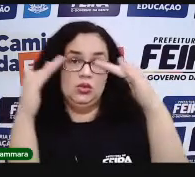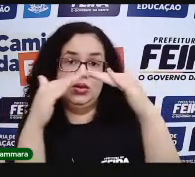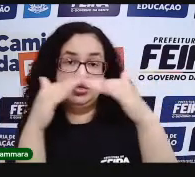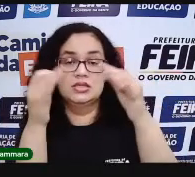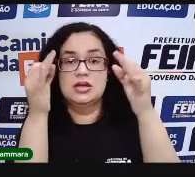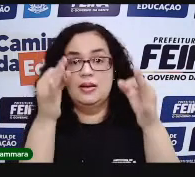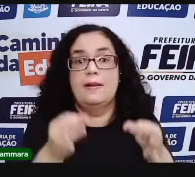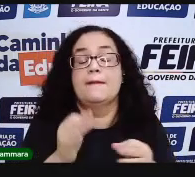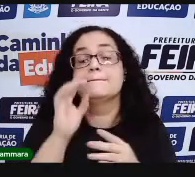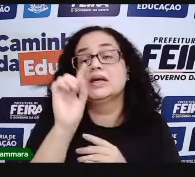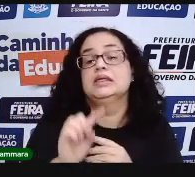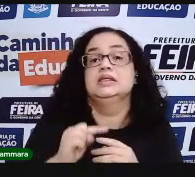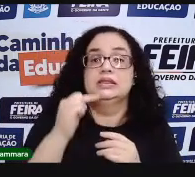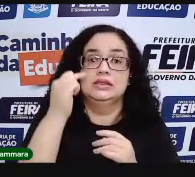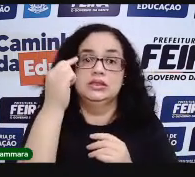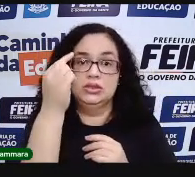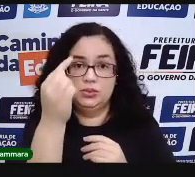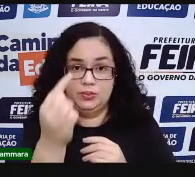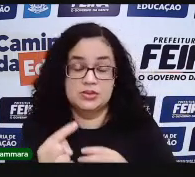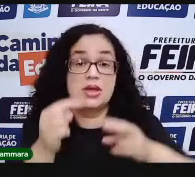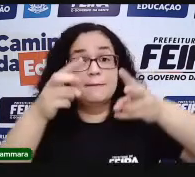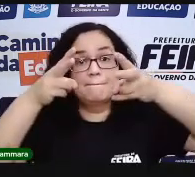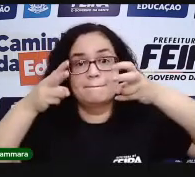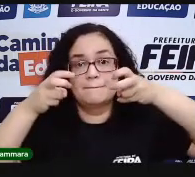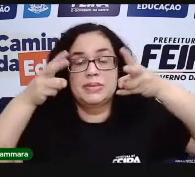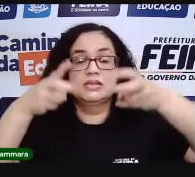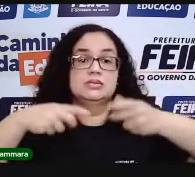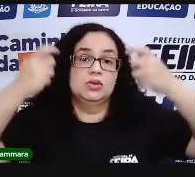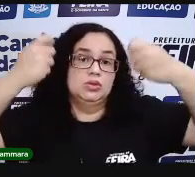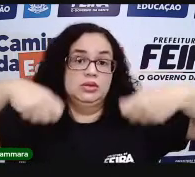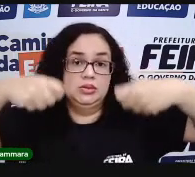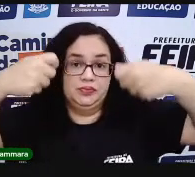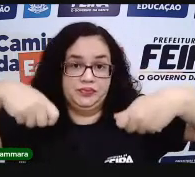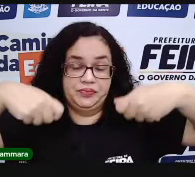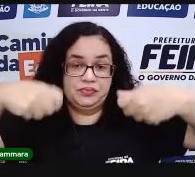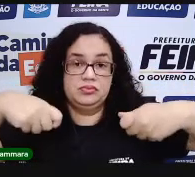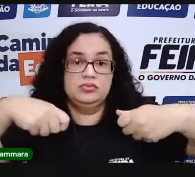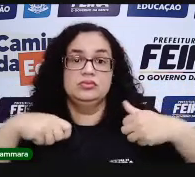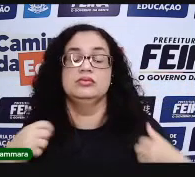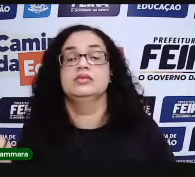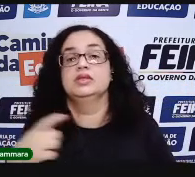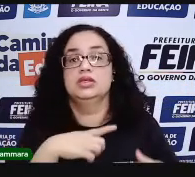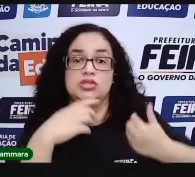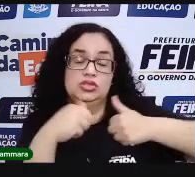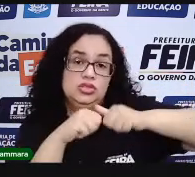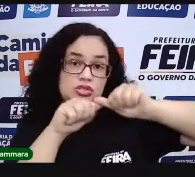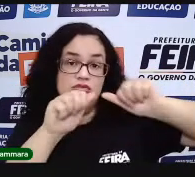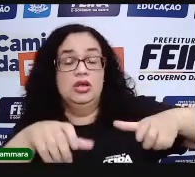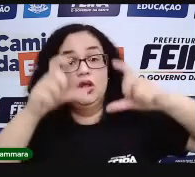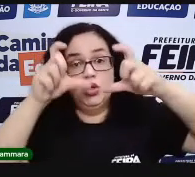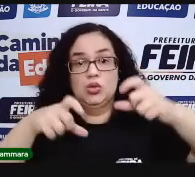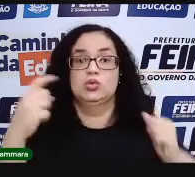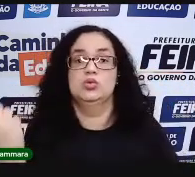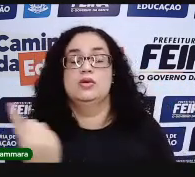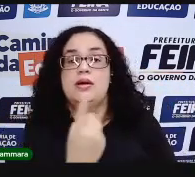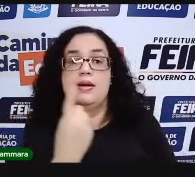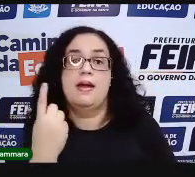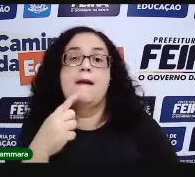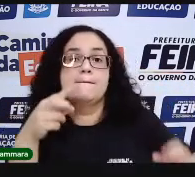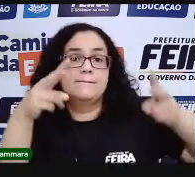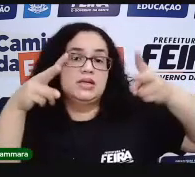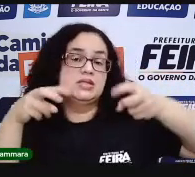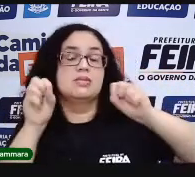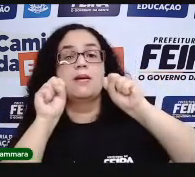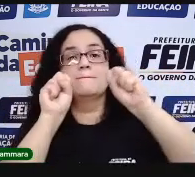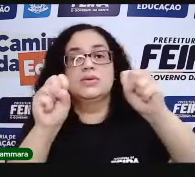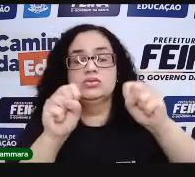de moradia. Mas a partir do momento que ele percebeu essa necessidade de ficar em um local só, ele